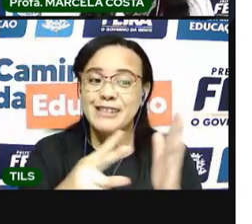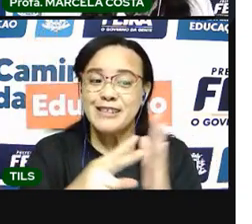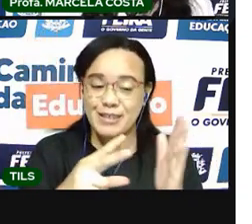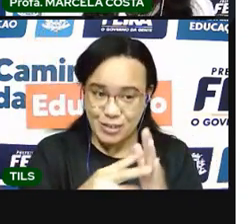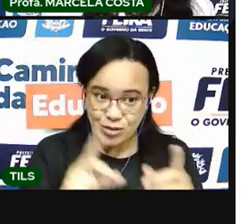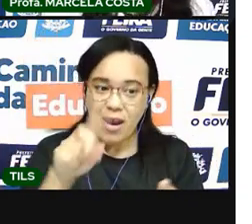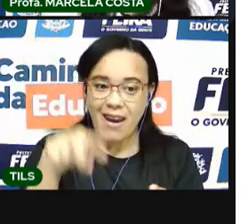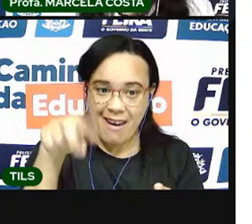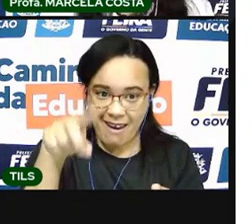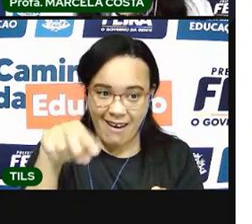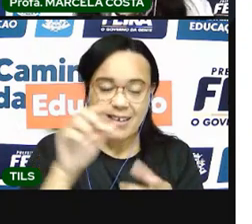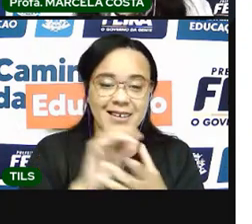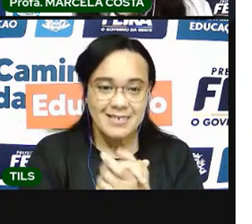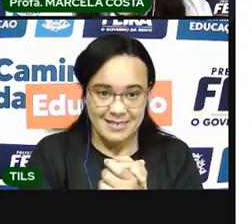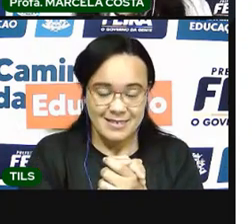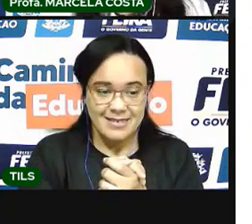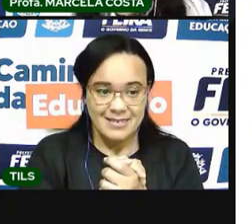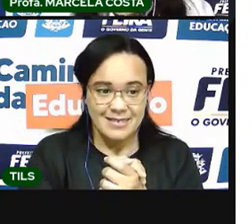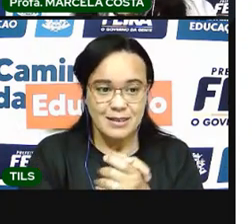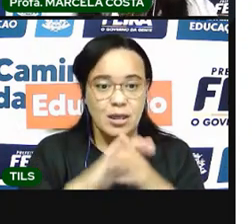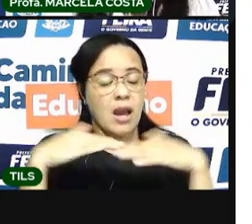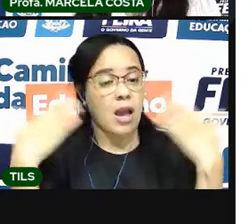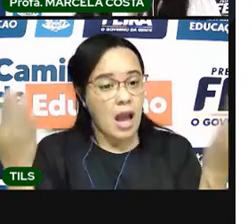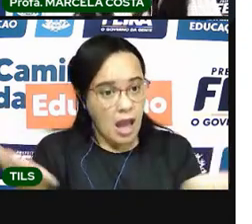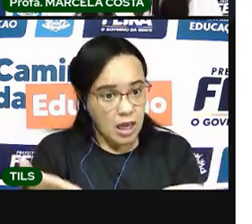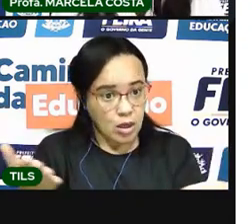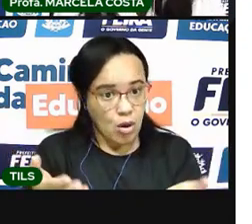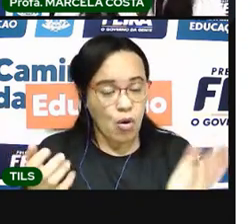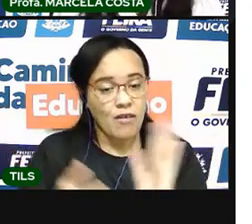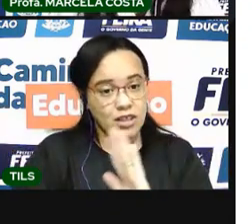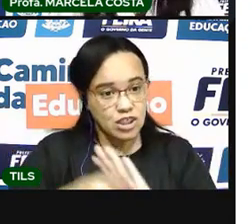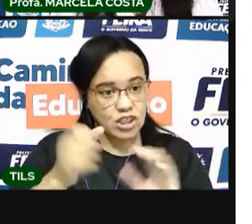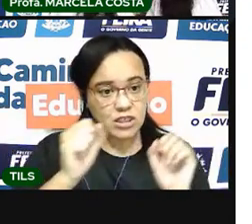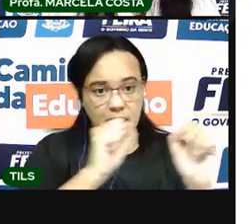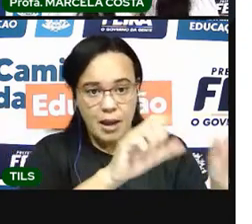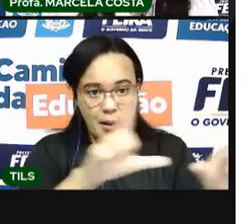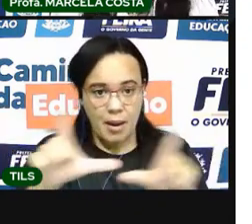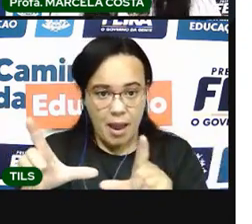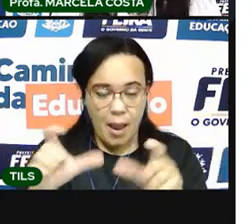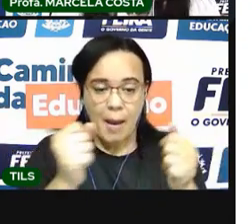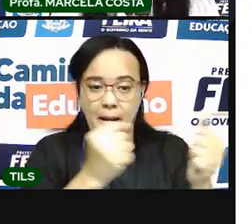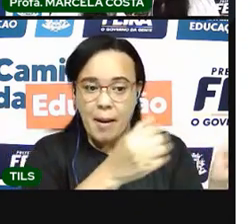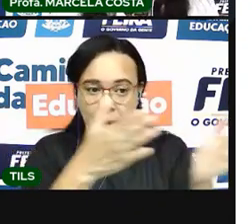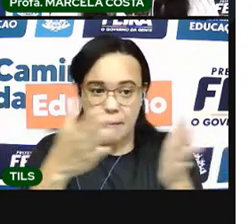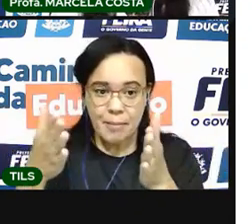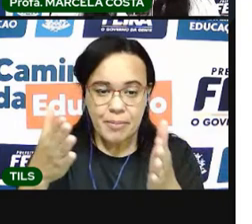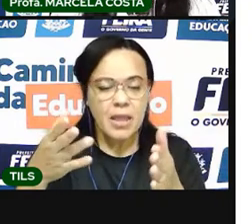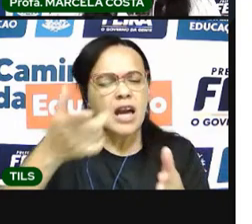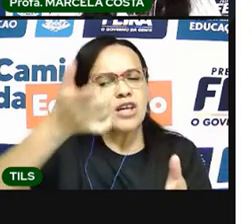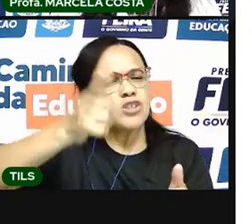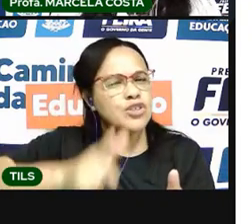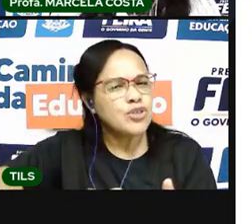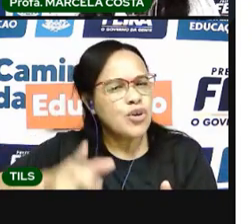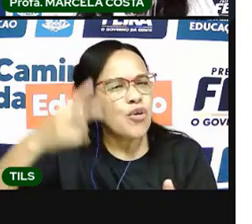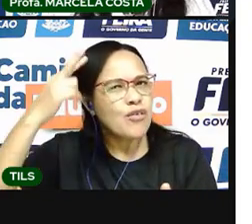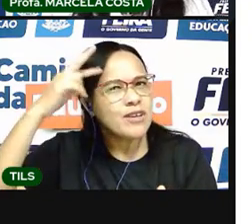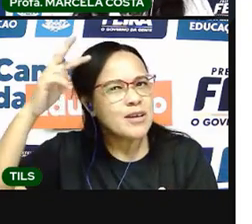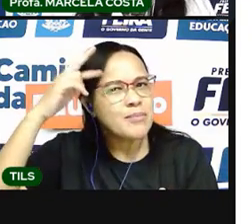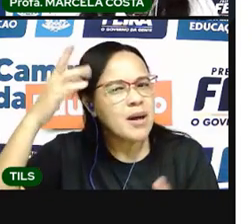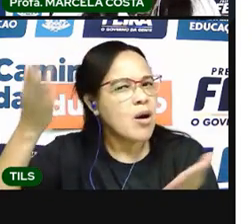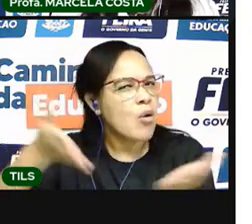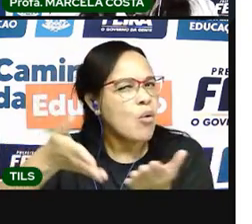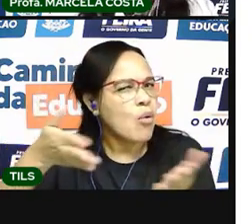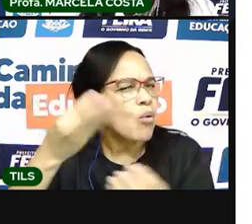Agora, eu vou tirar aqui a apresentação, para a gente recapitular, relembrar tudo que a gente viu na aula de hoje.